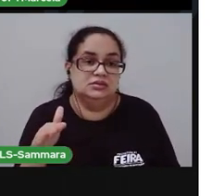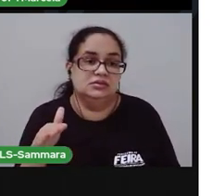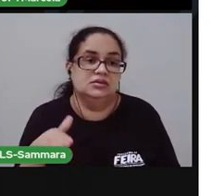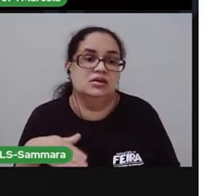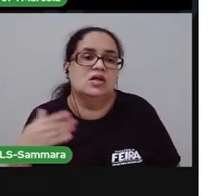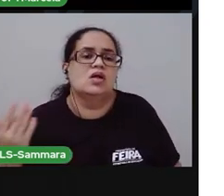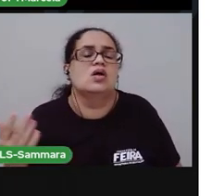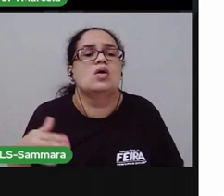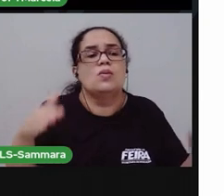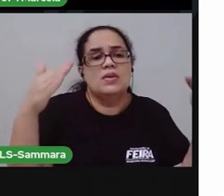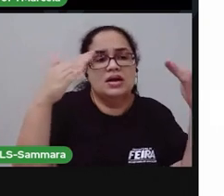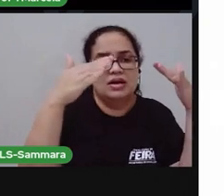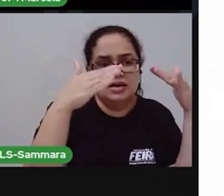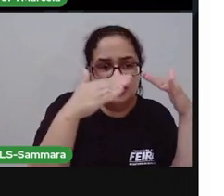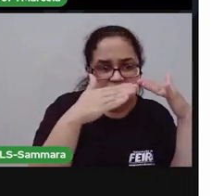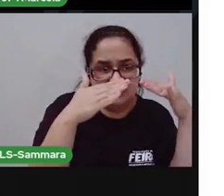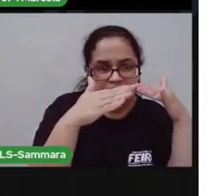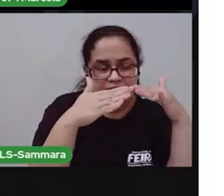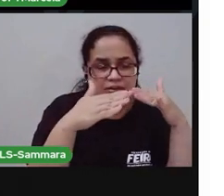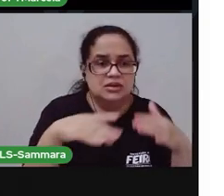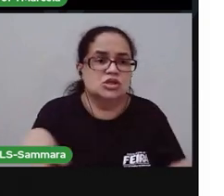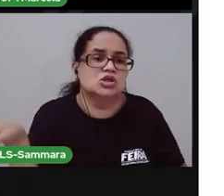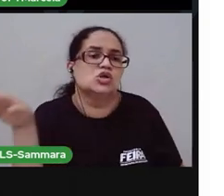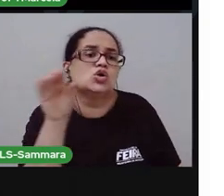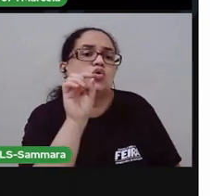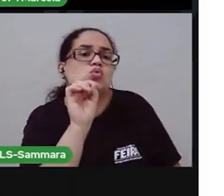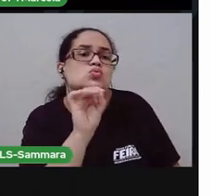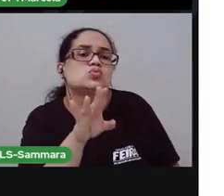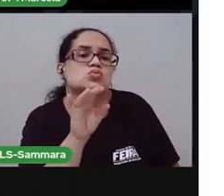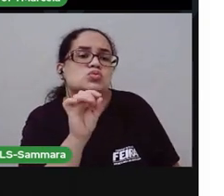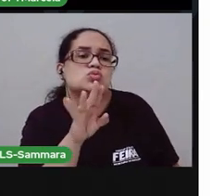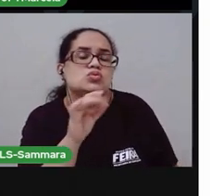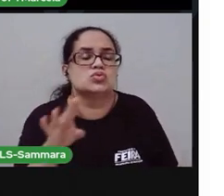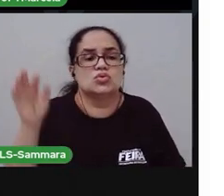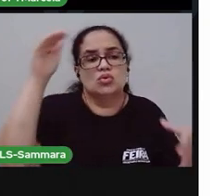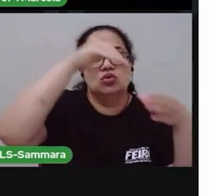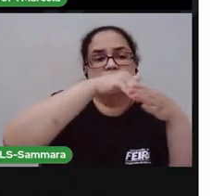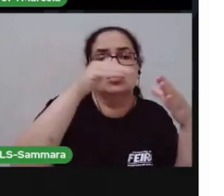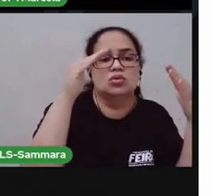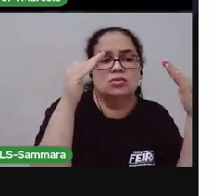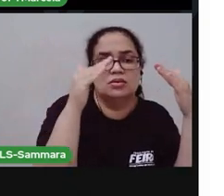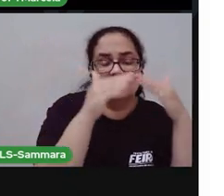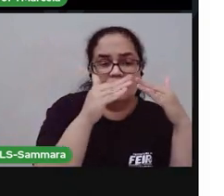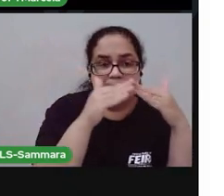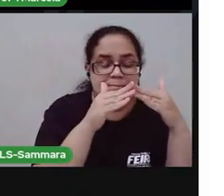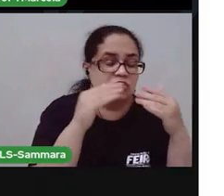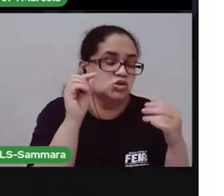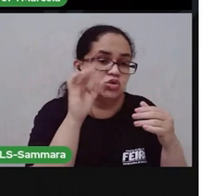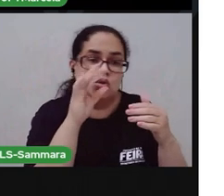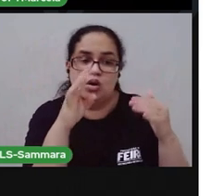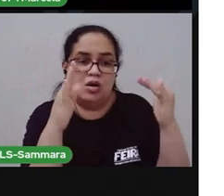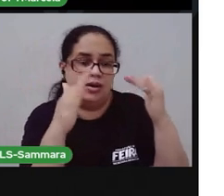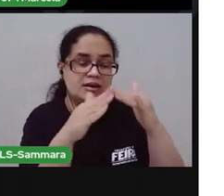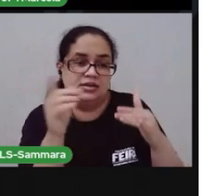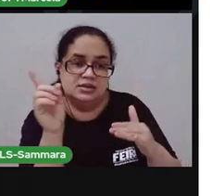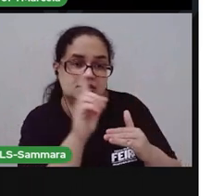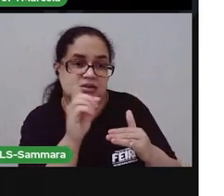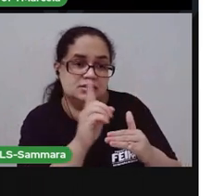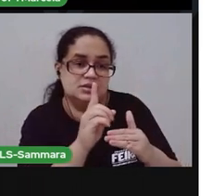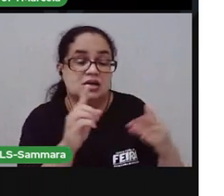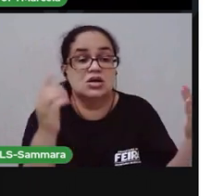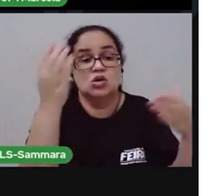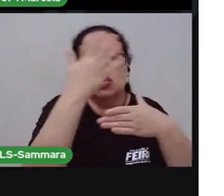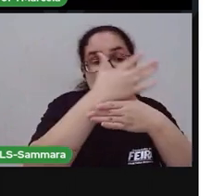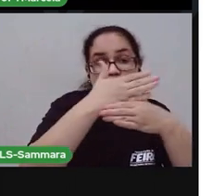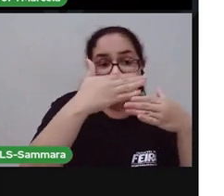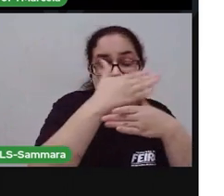um Lá não é só moradia, não é só uma casa. A construção